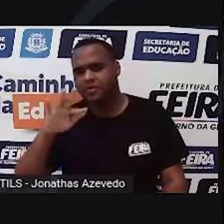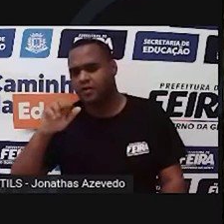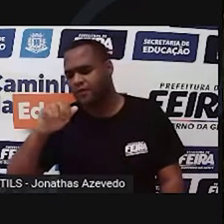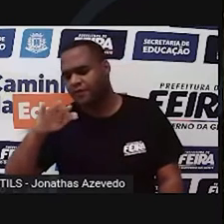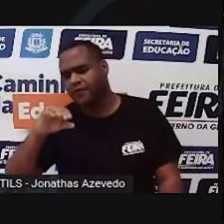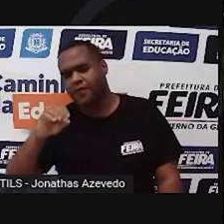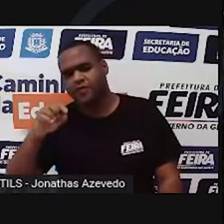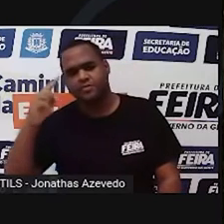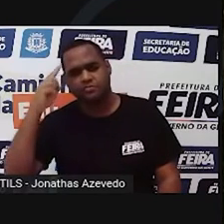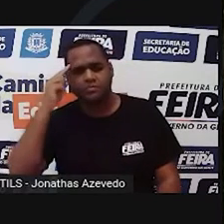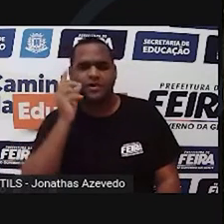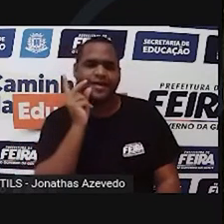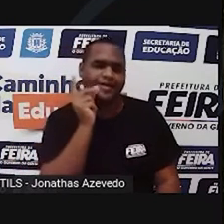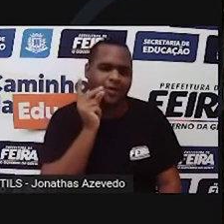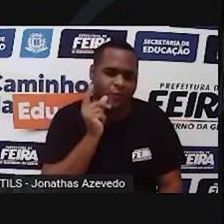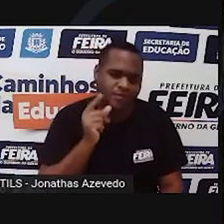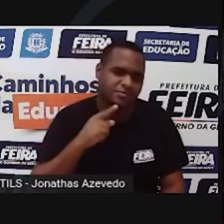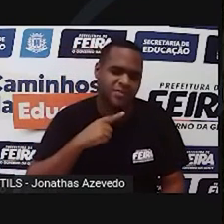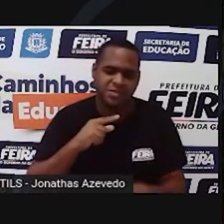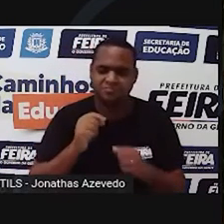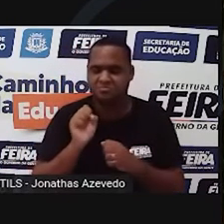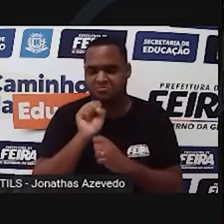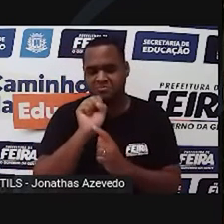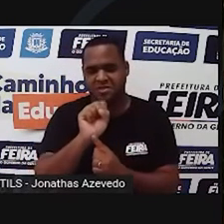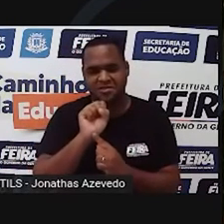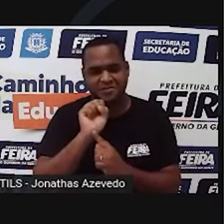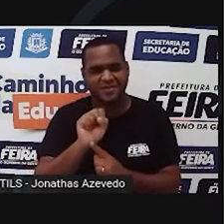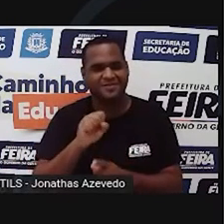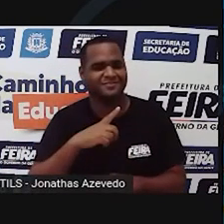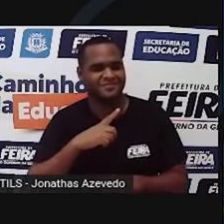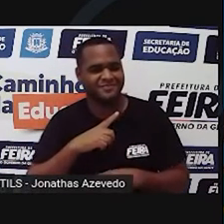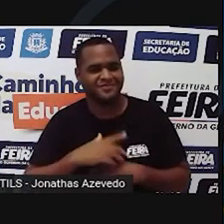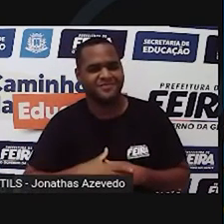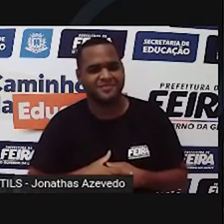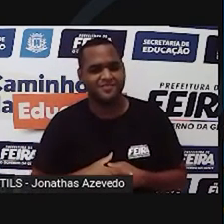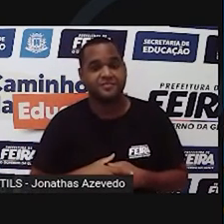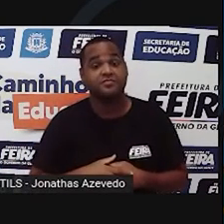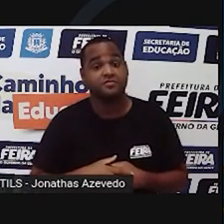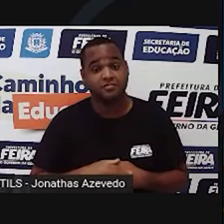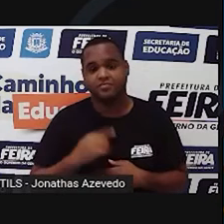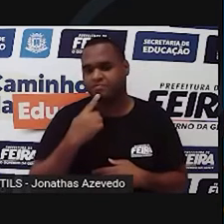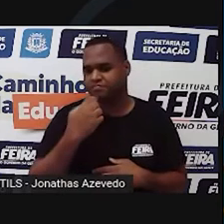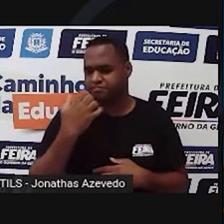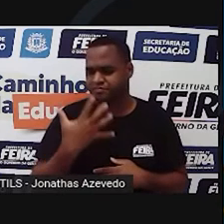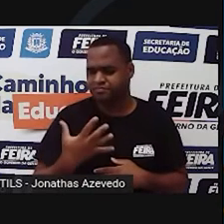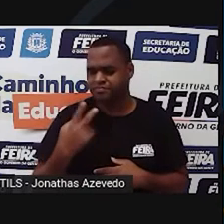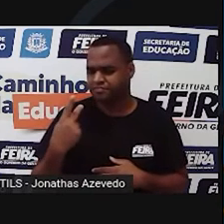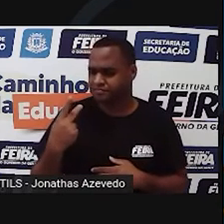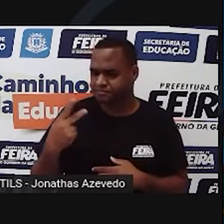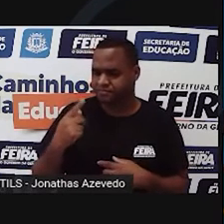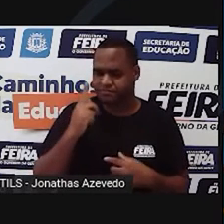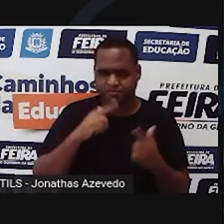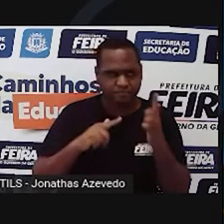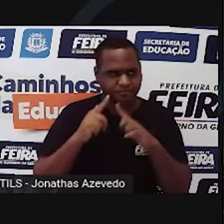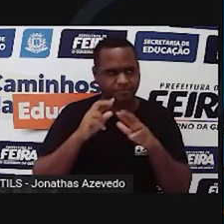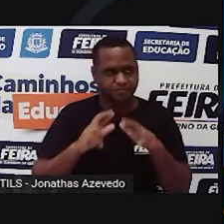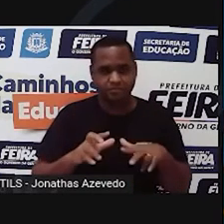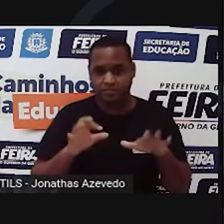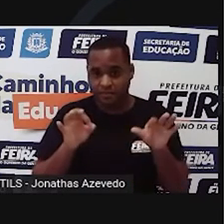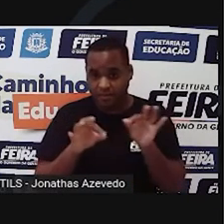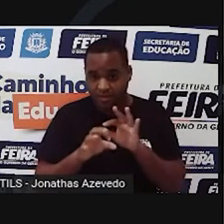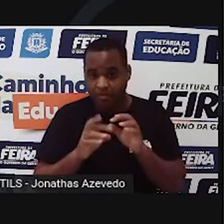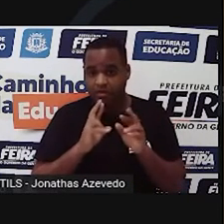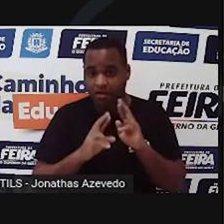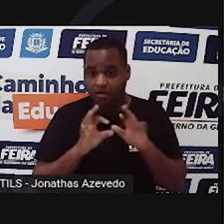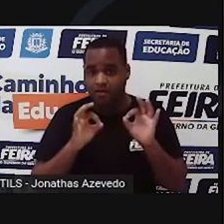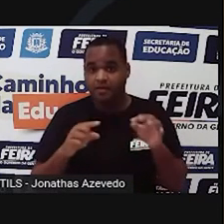de Xinguó também, seria comprometida. E, justamente por isso, faz sentido você criar uma barragem que, essa